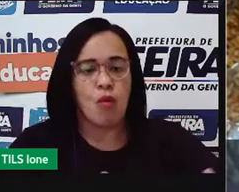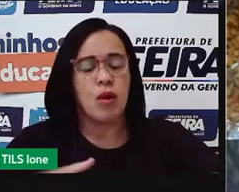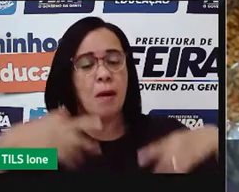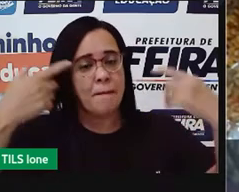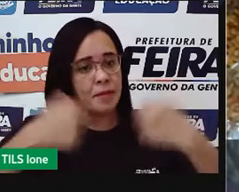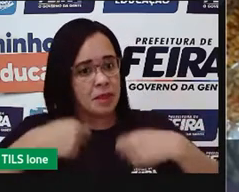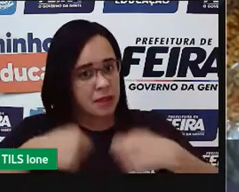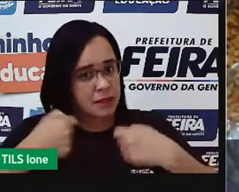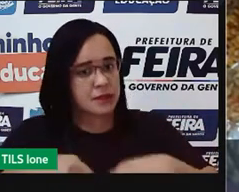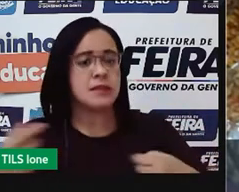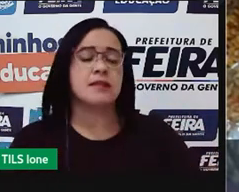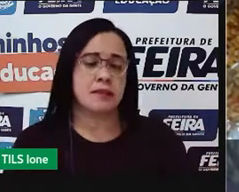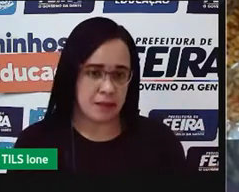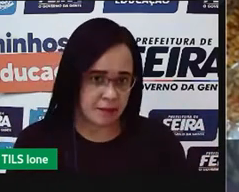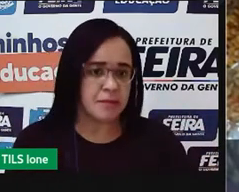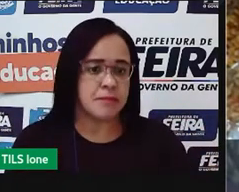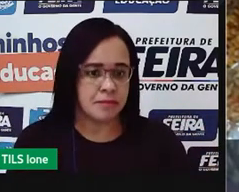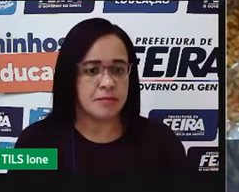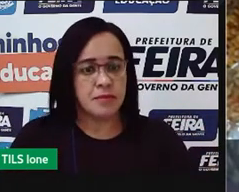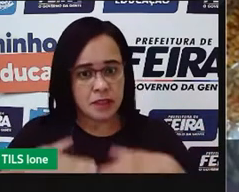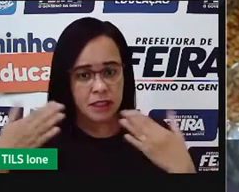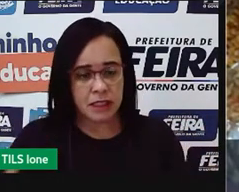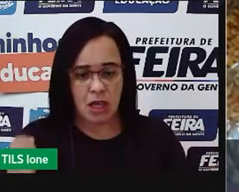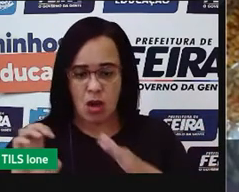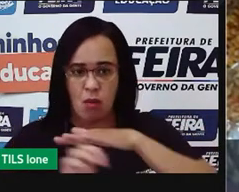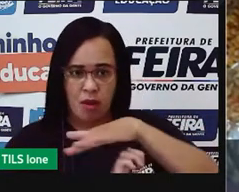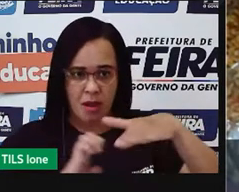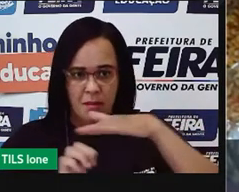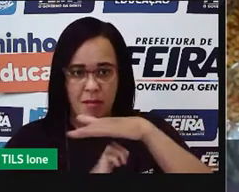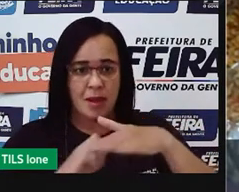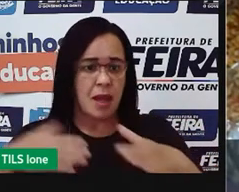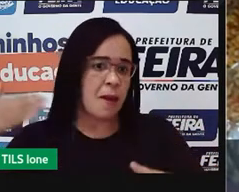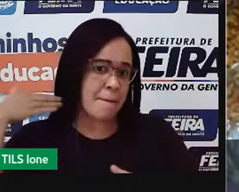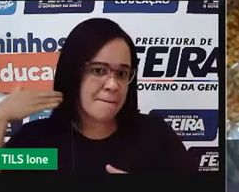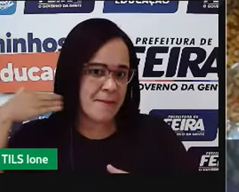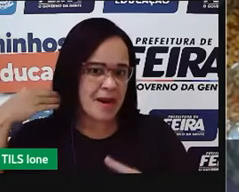ele acaba de qualquer forma chamando a atenção, né,